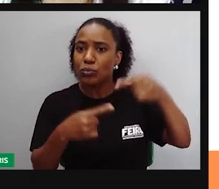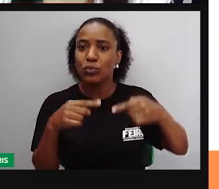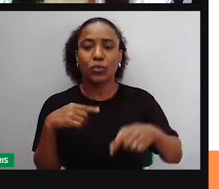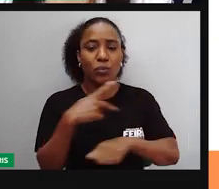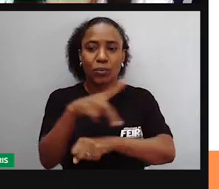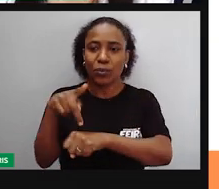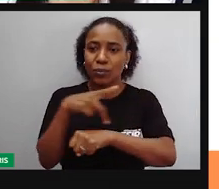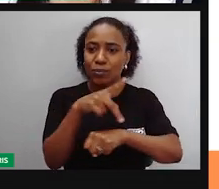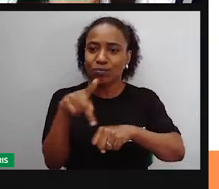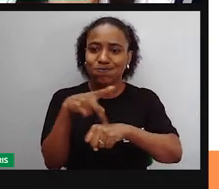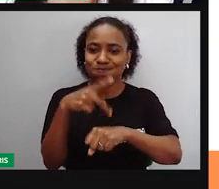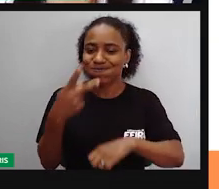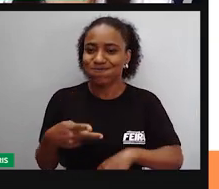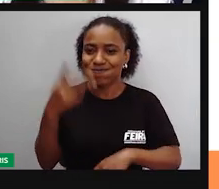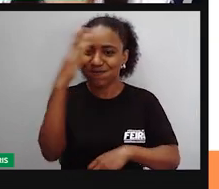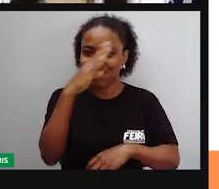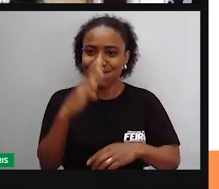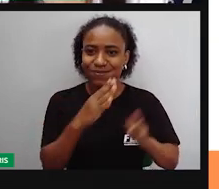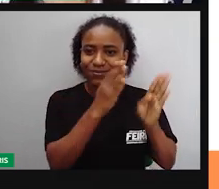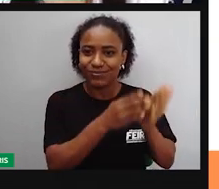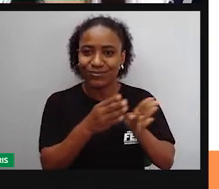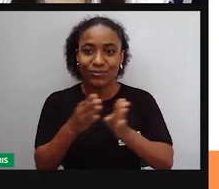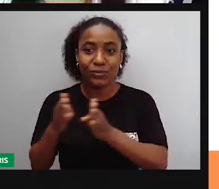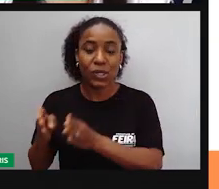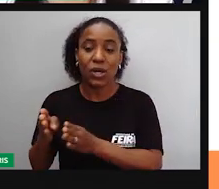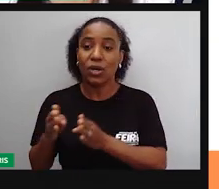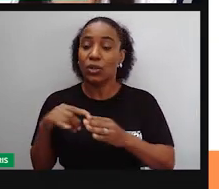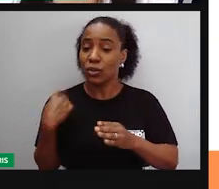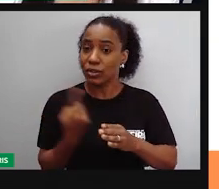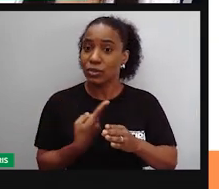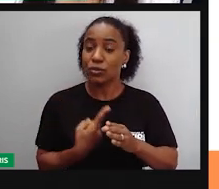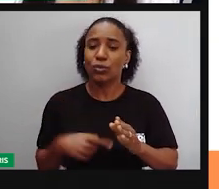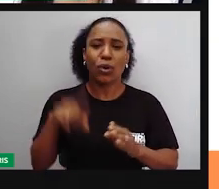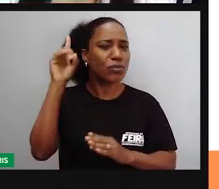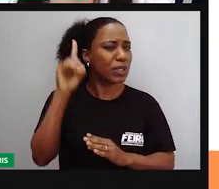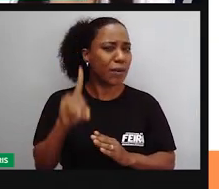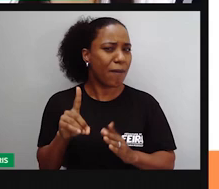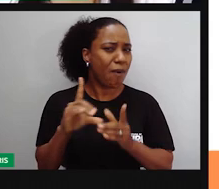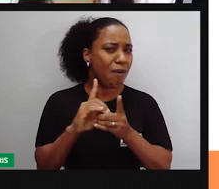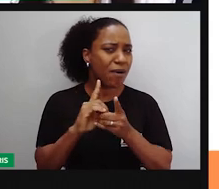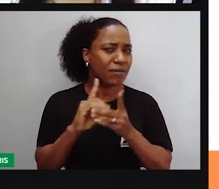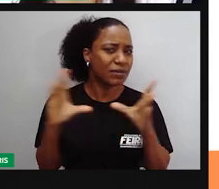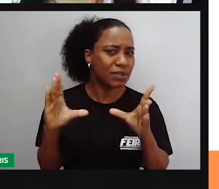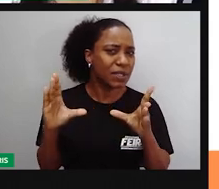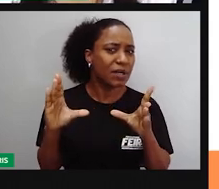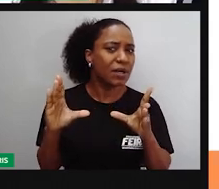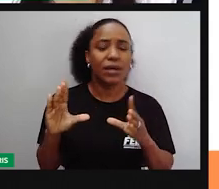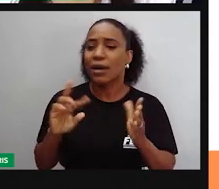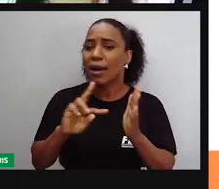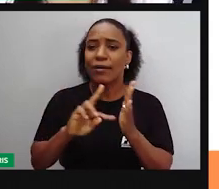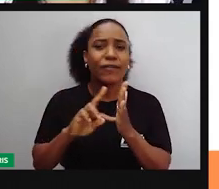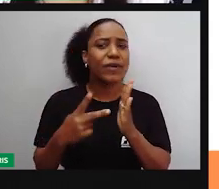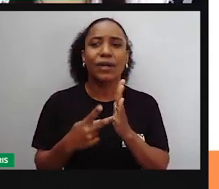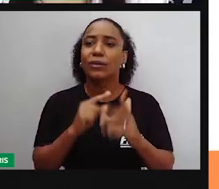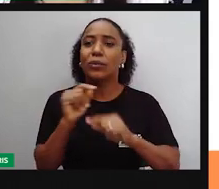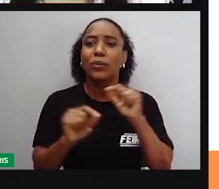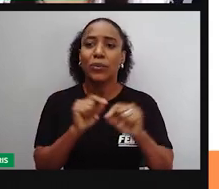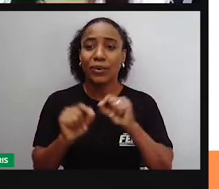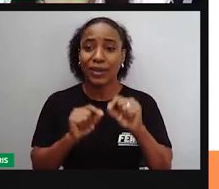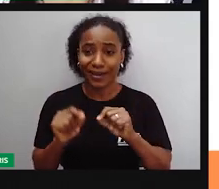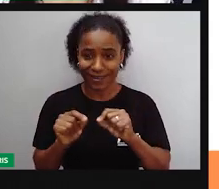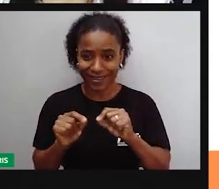E a gente já estudou sobre democracia, sobre o que quer dizer democracia e para que serve, né? A